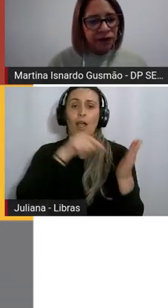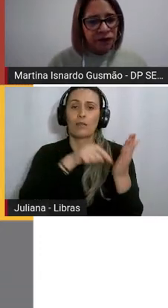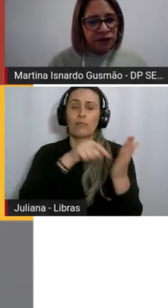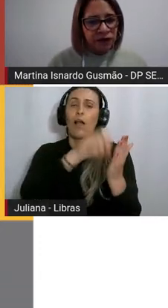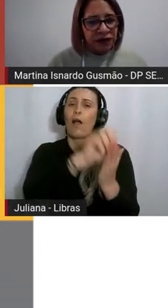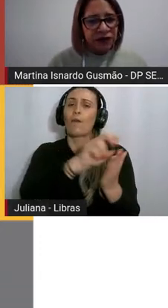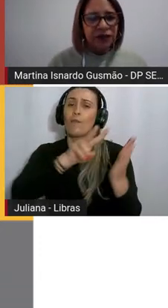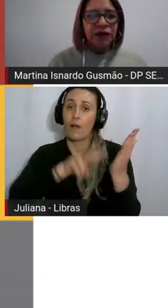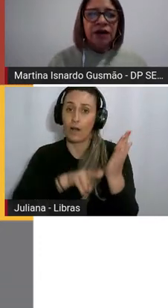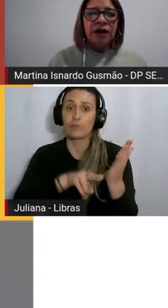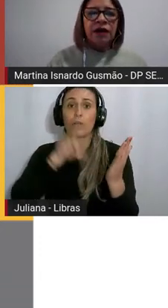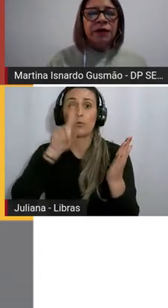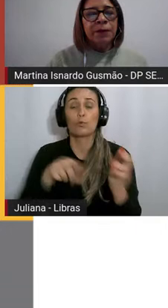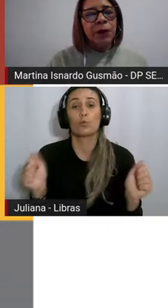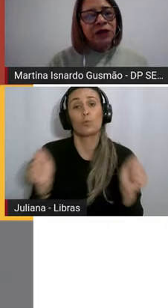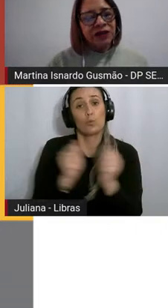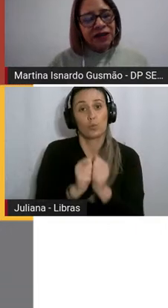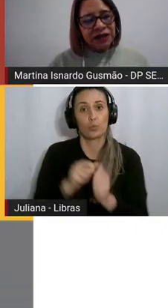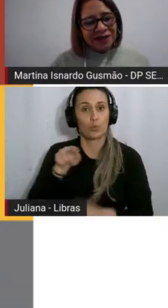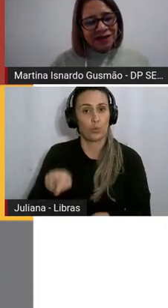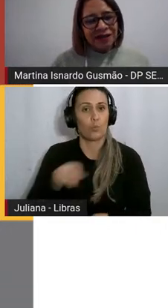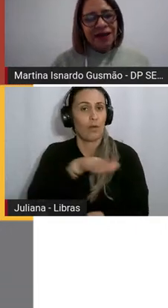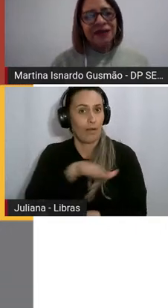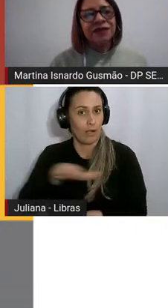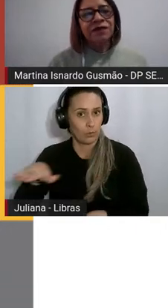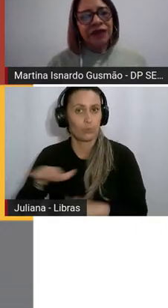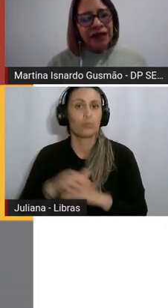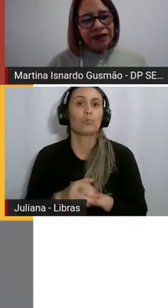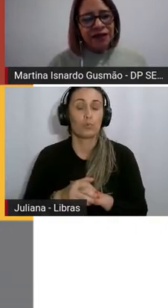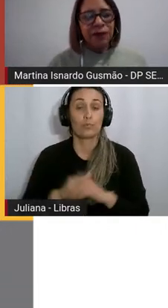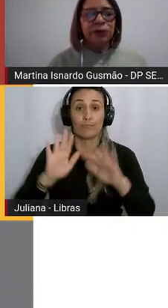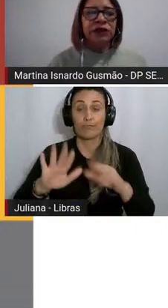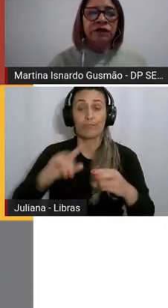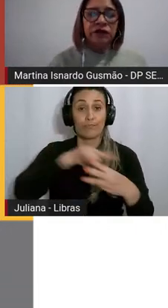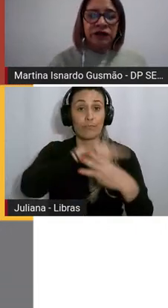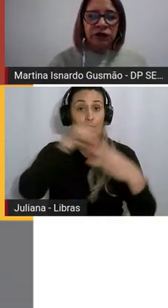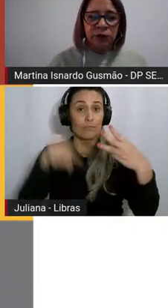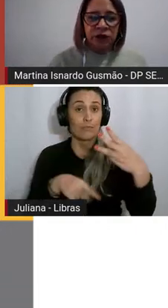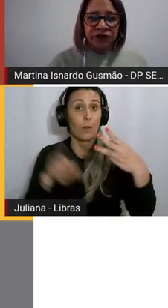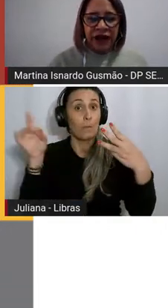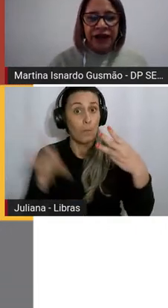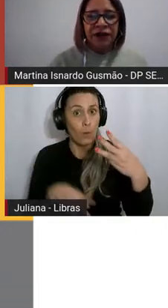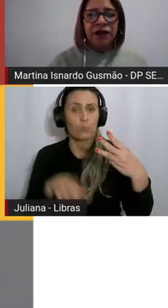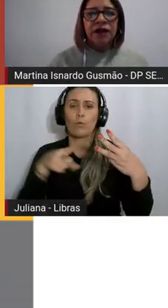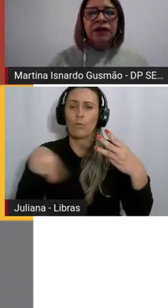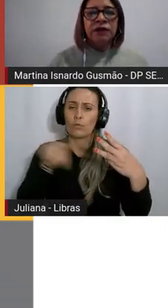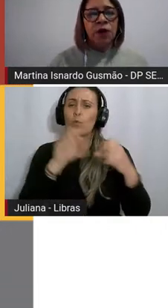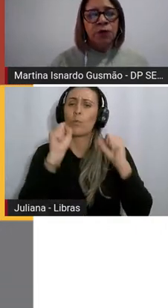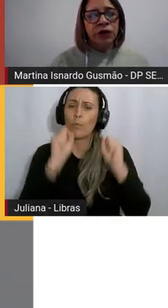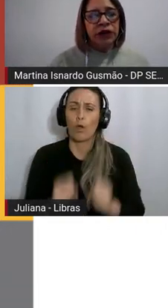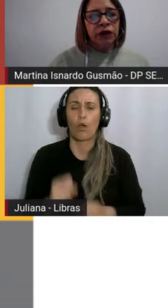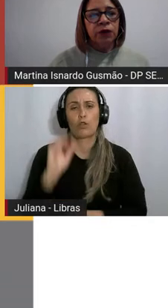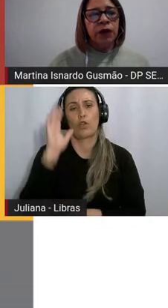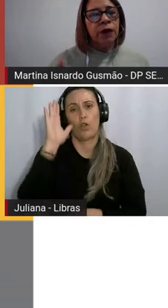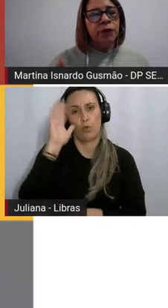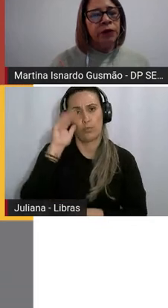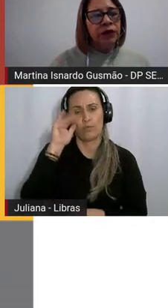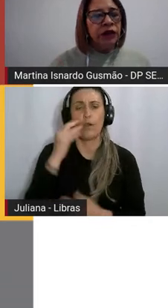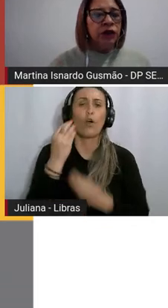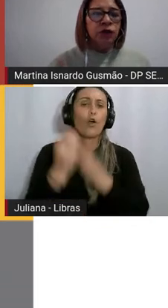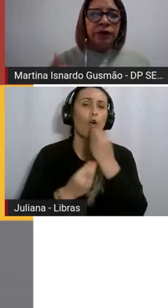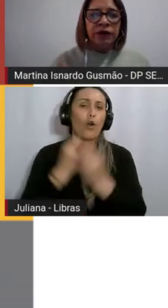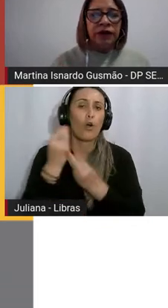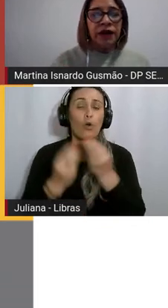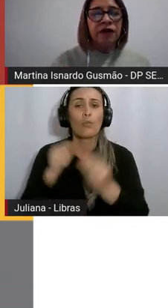aplicaram com os estudantes. Depois dessas três evidências, é possível vocês observarem como que o